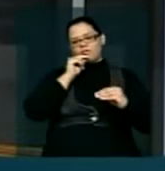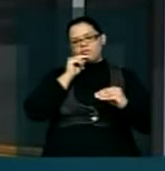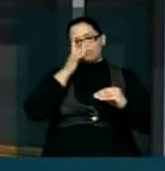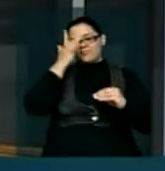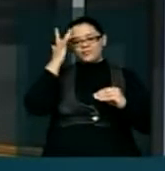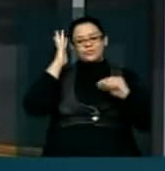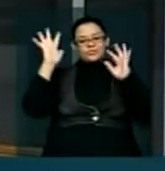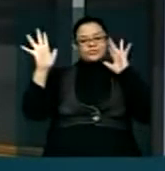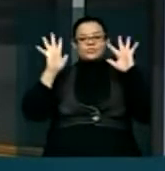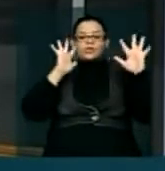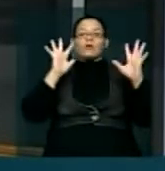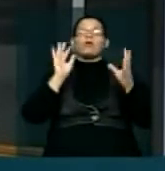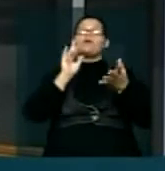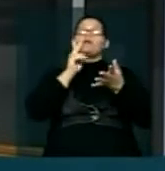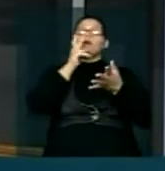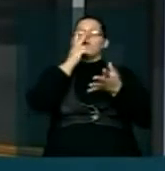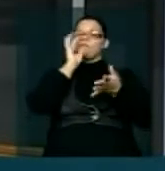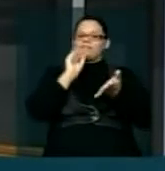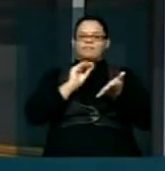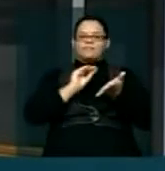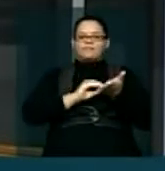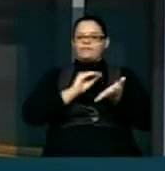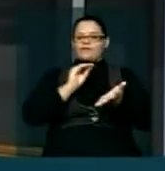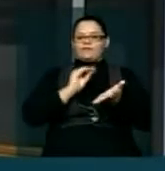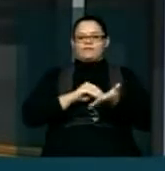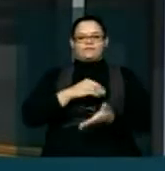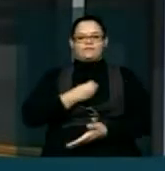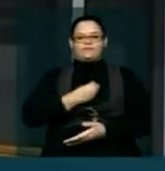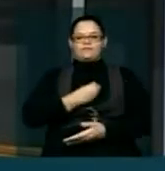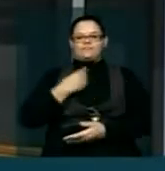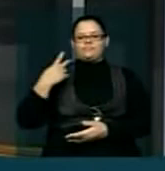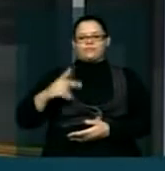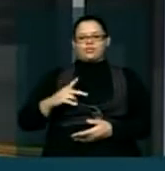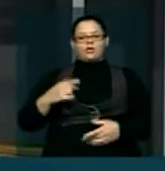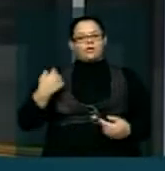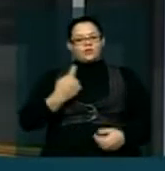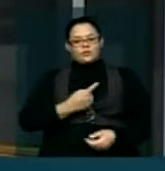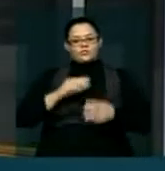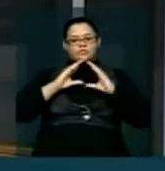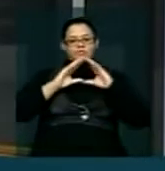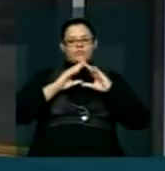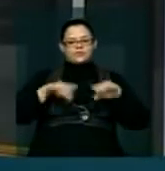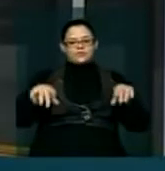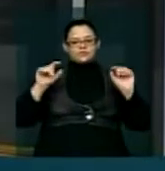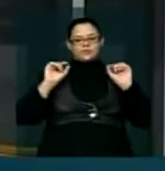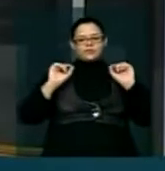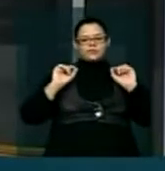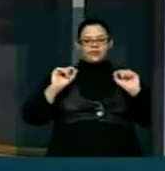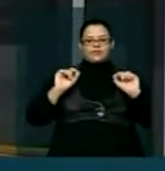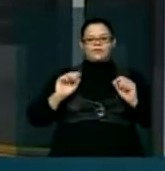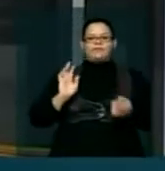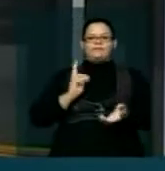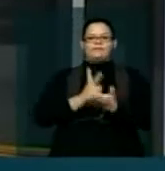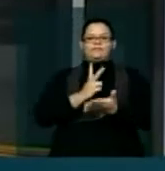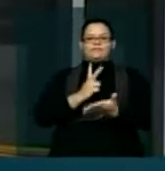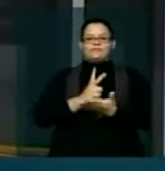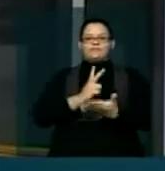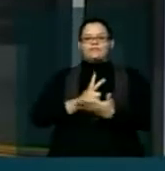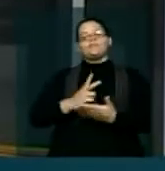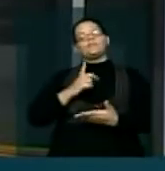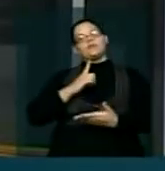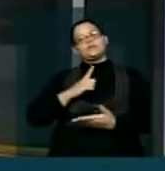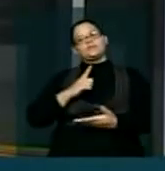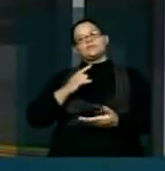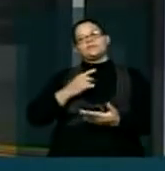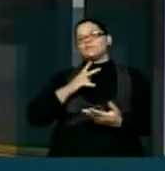são dilacerados. E nós convivemos, infelizmente, com a burocratização do processo de transferência dos recursos do Poder